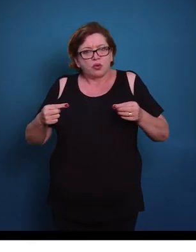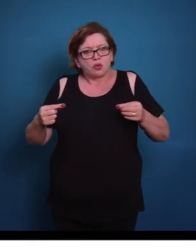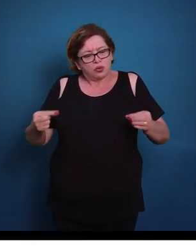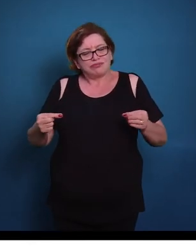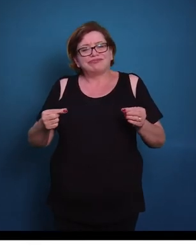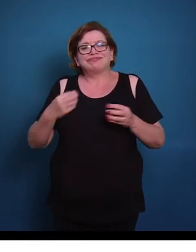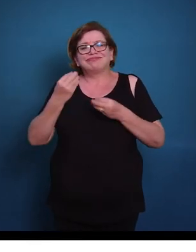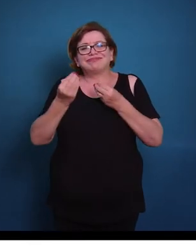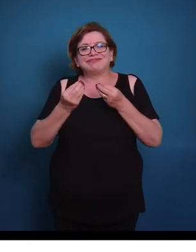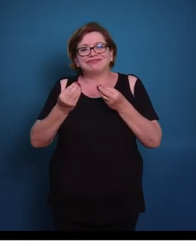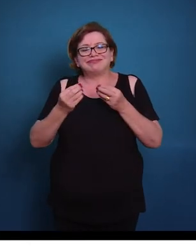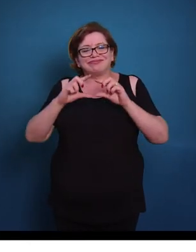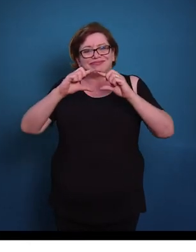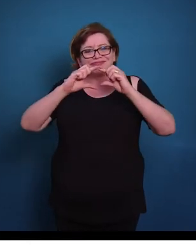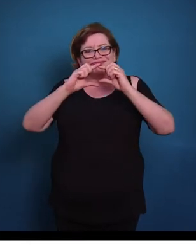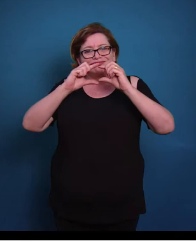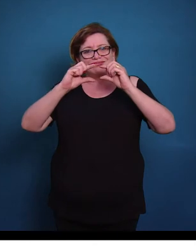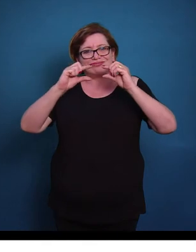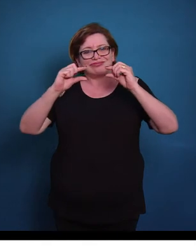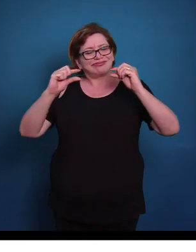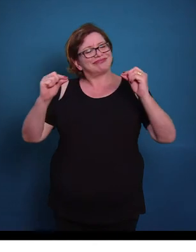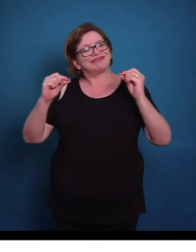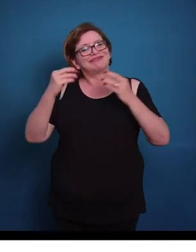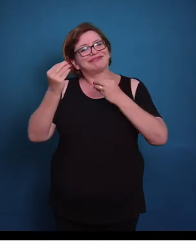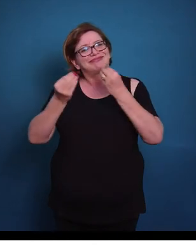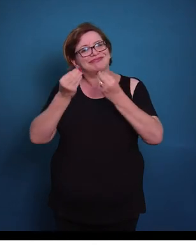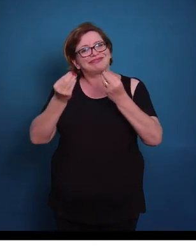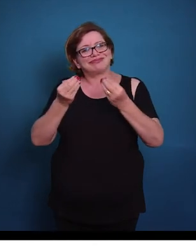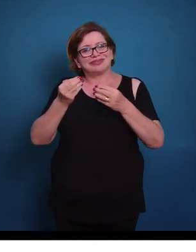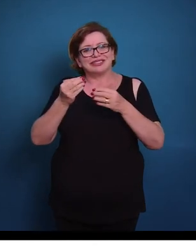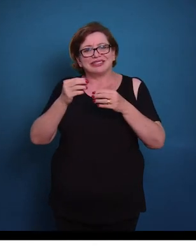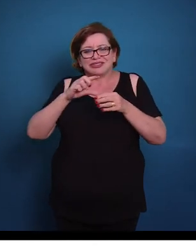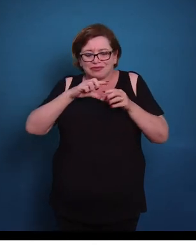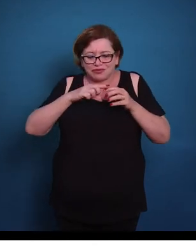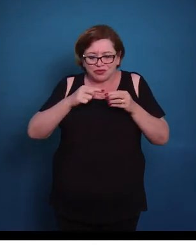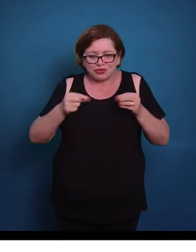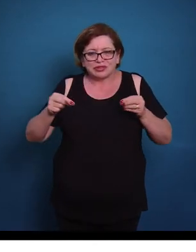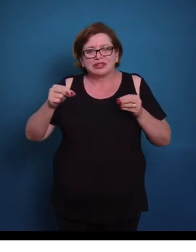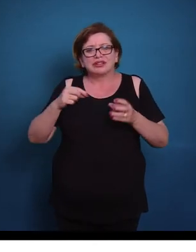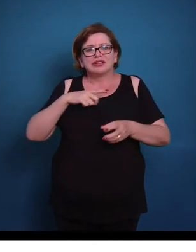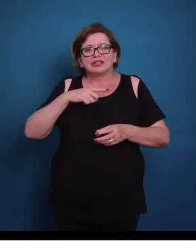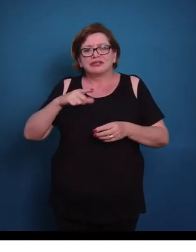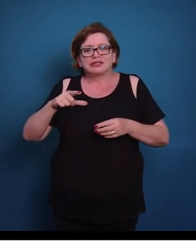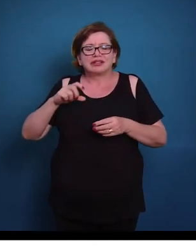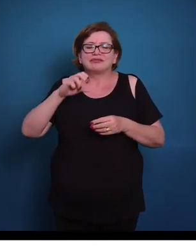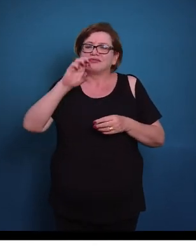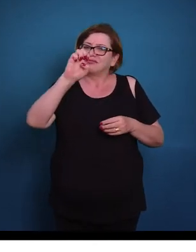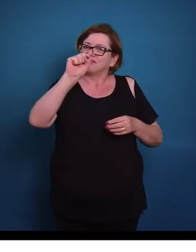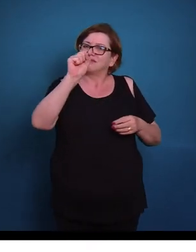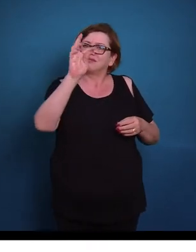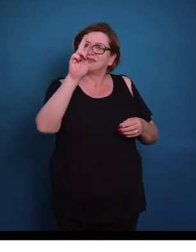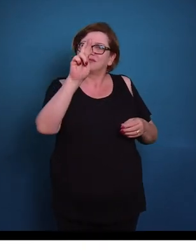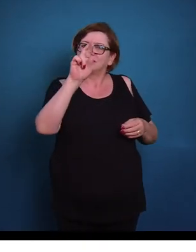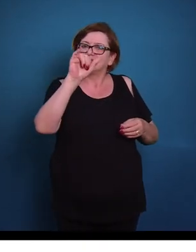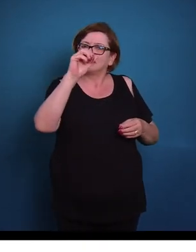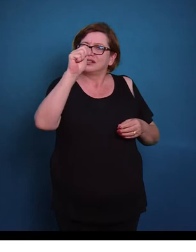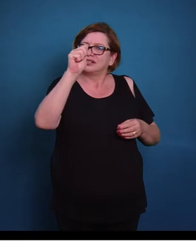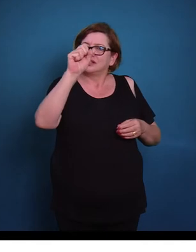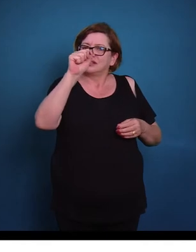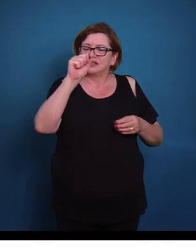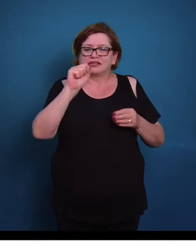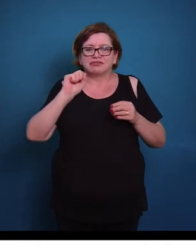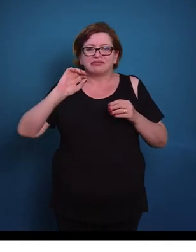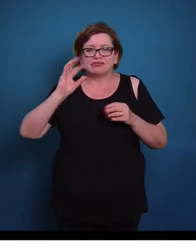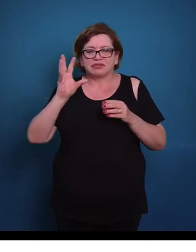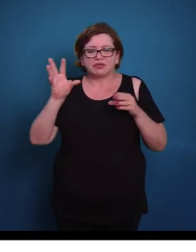tem essa forma aqui, fusiforme. E esse músculo, então ele não possui estrias, ou seja, ele não possui sarcomeros, então